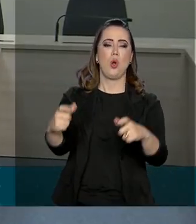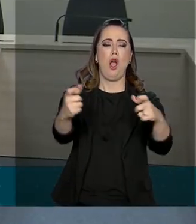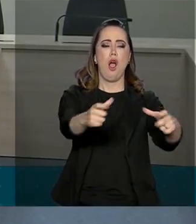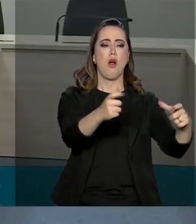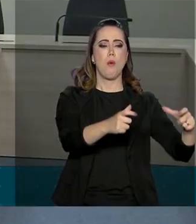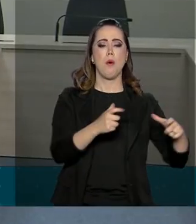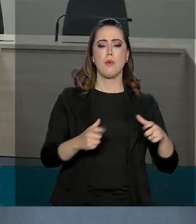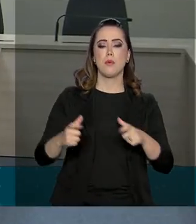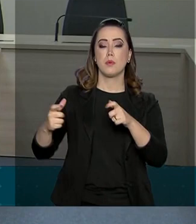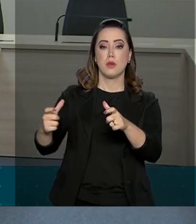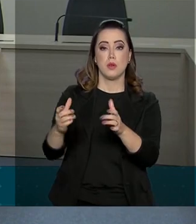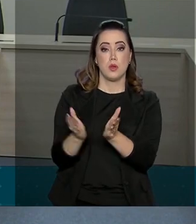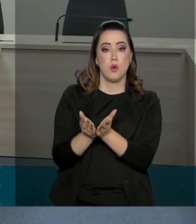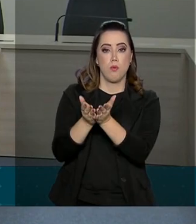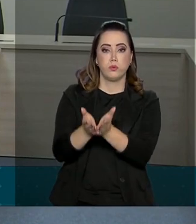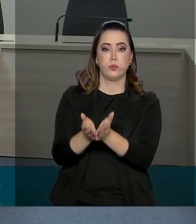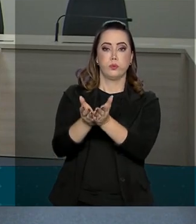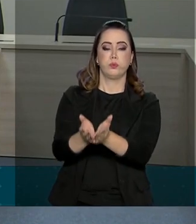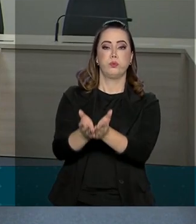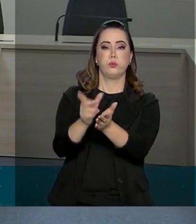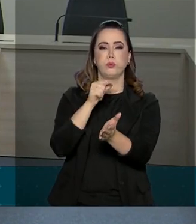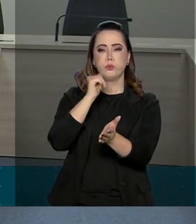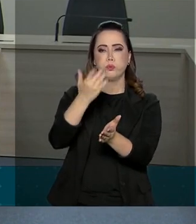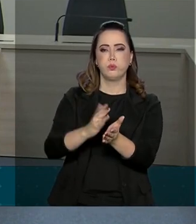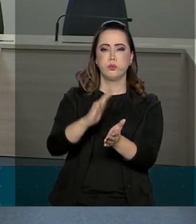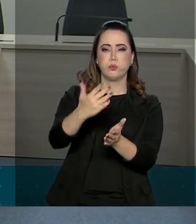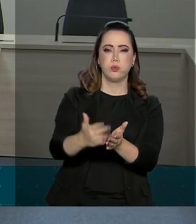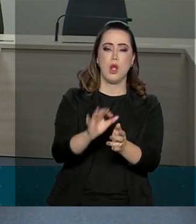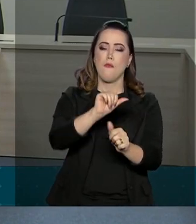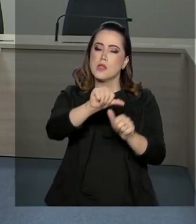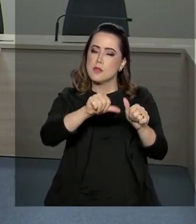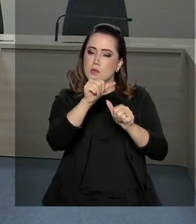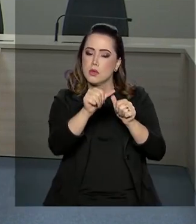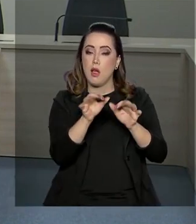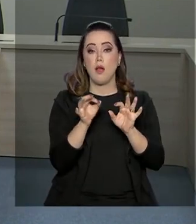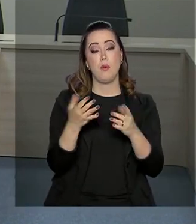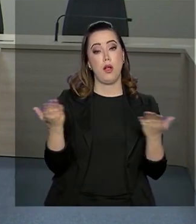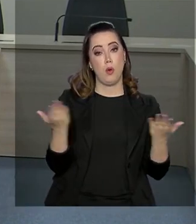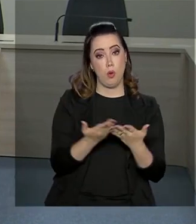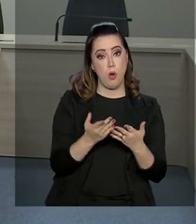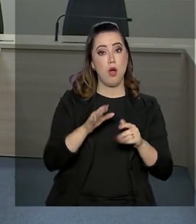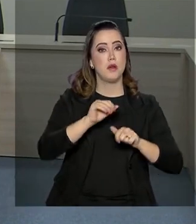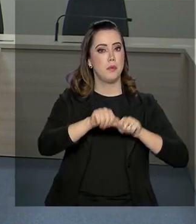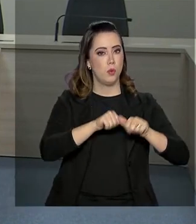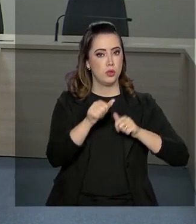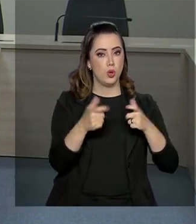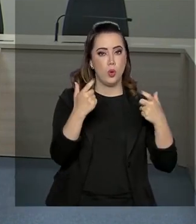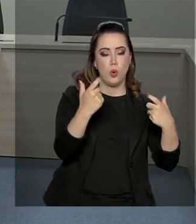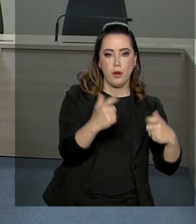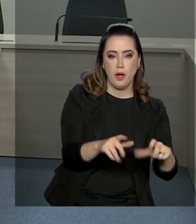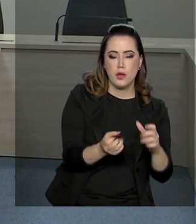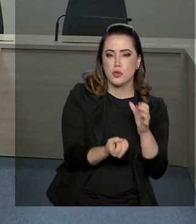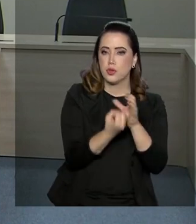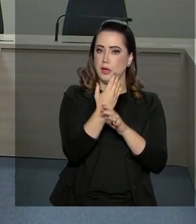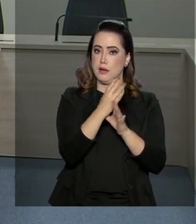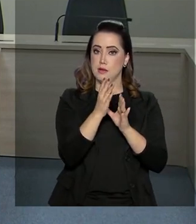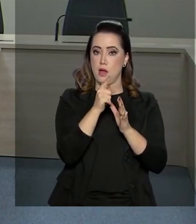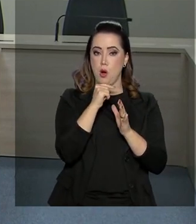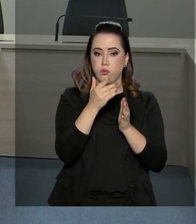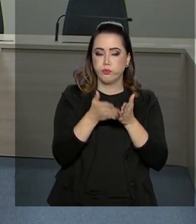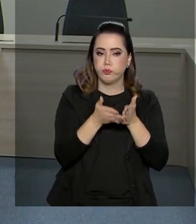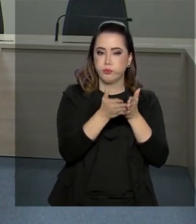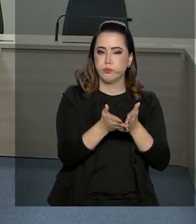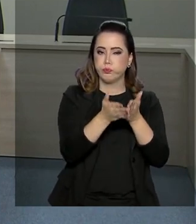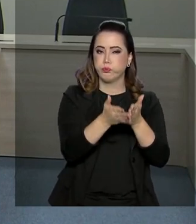poligonais modificadas. Isso significa que serão delimitadas as áreas com infraestrutura, instalações portuárias e os